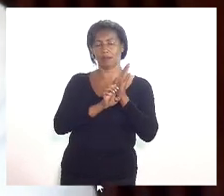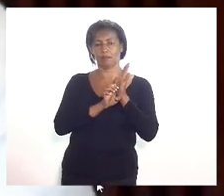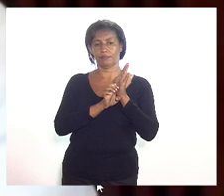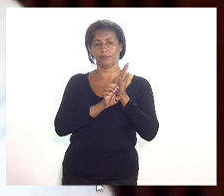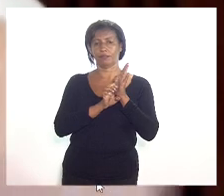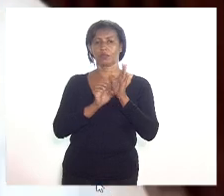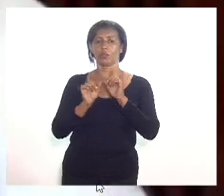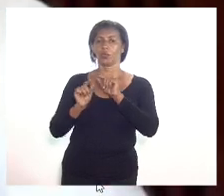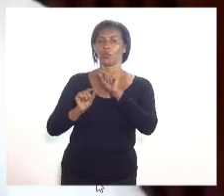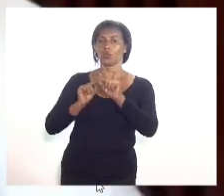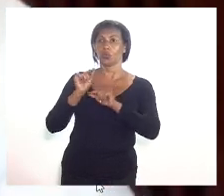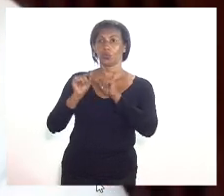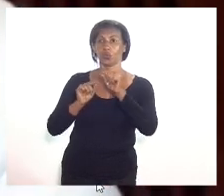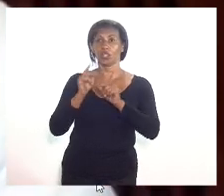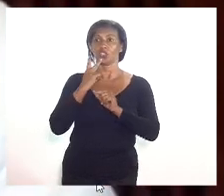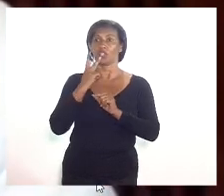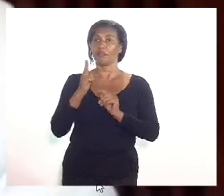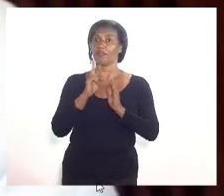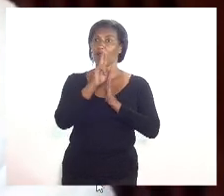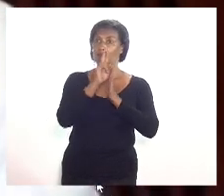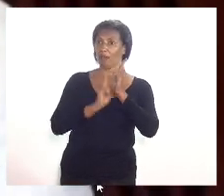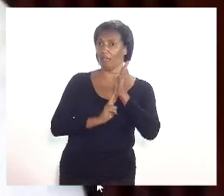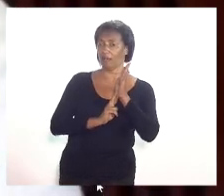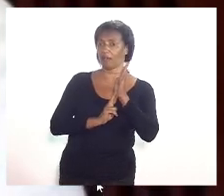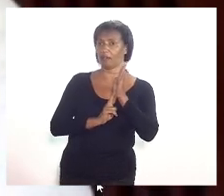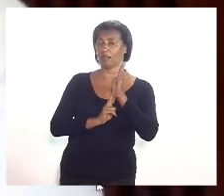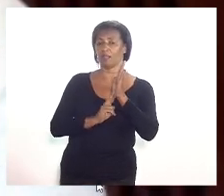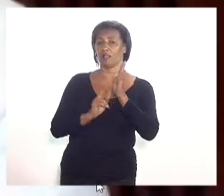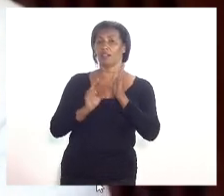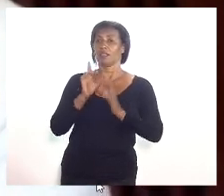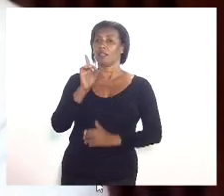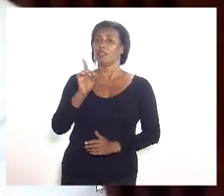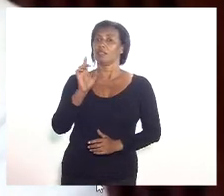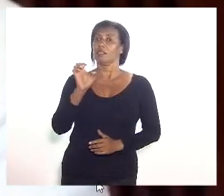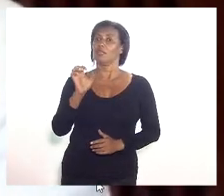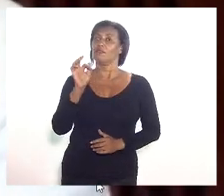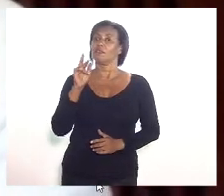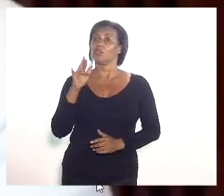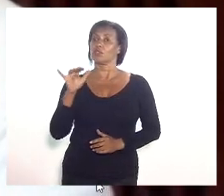o que já diz a regra da defensoria pública, ou seja, nós mantivemos